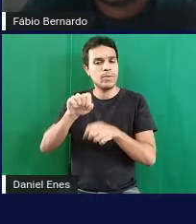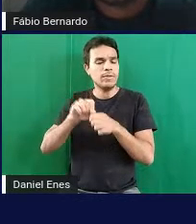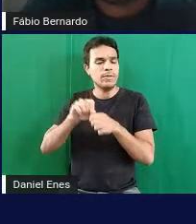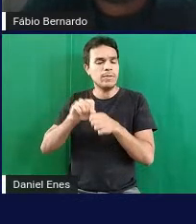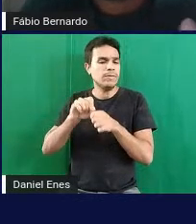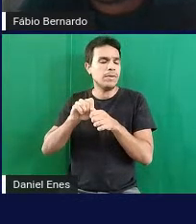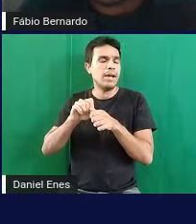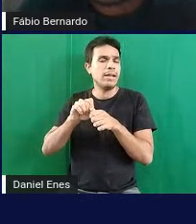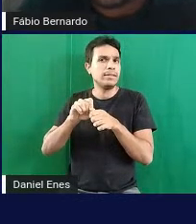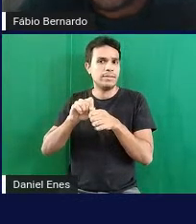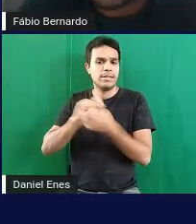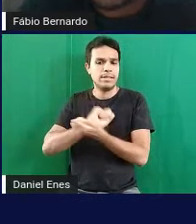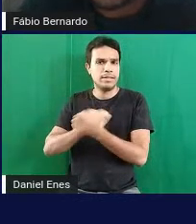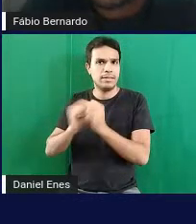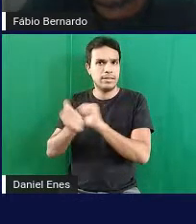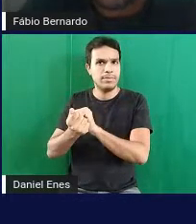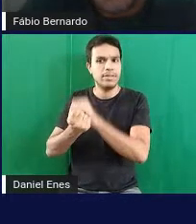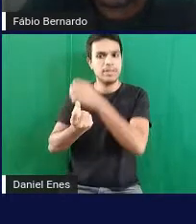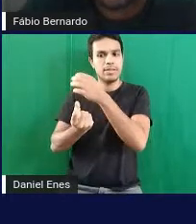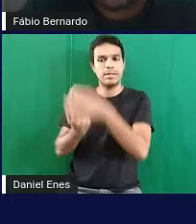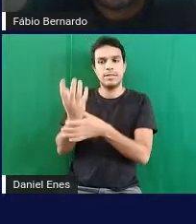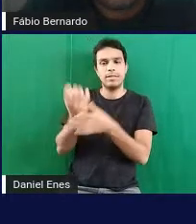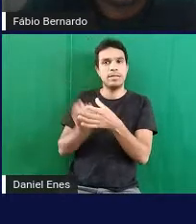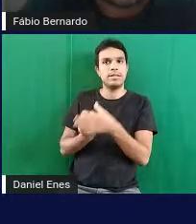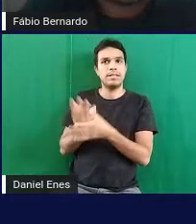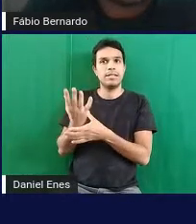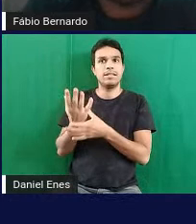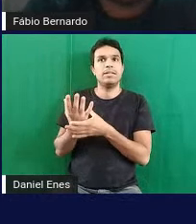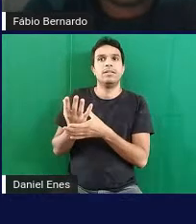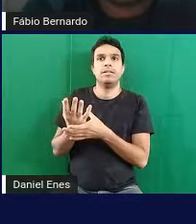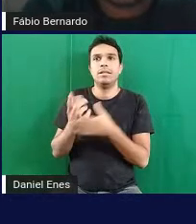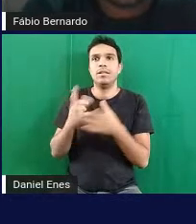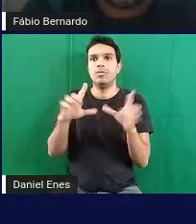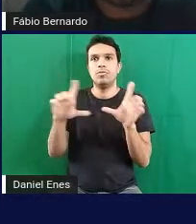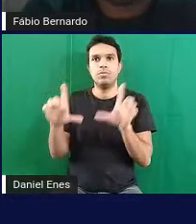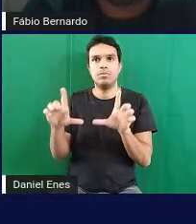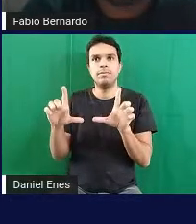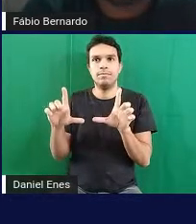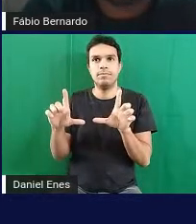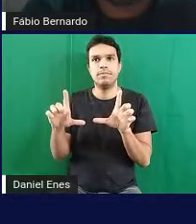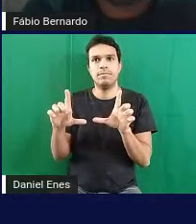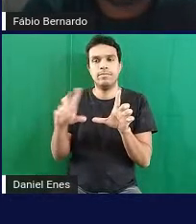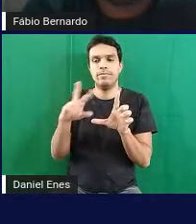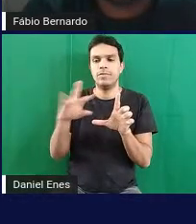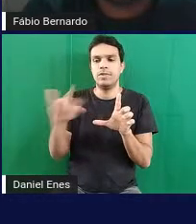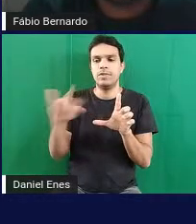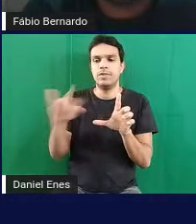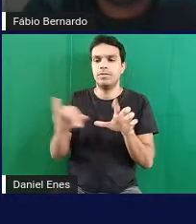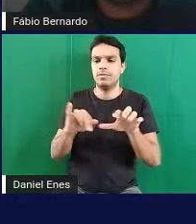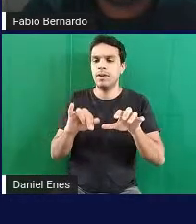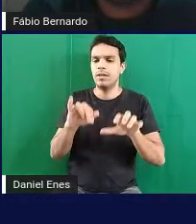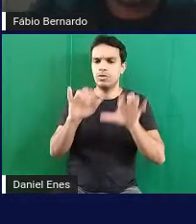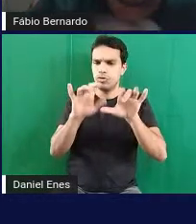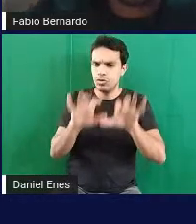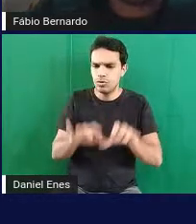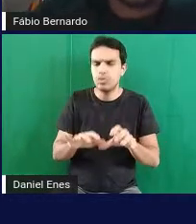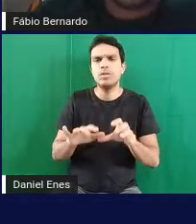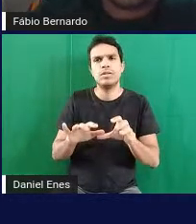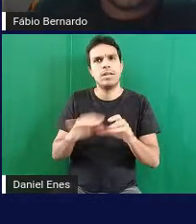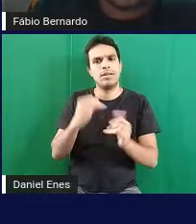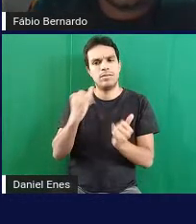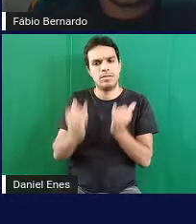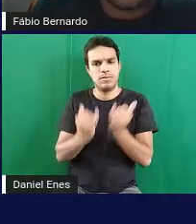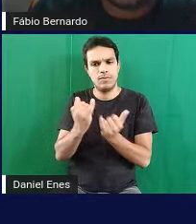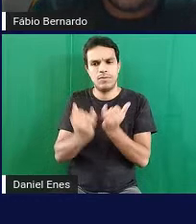adaptação que ele cria o quadro então você vai digitar algumas informações ali no software